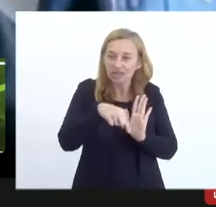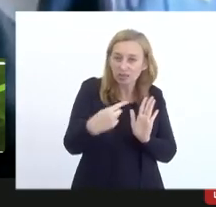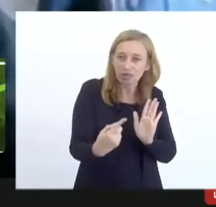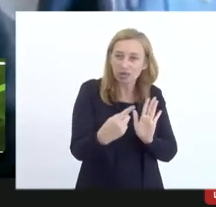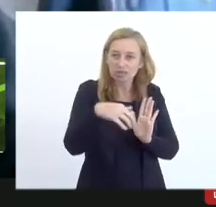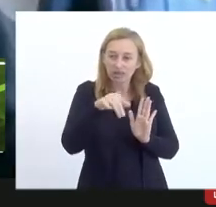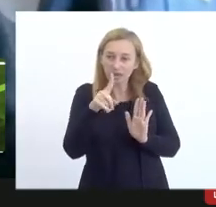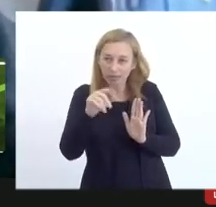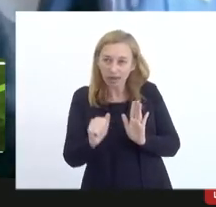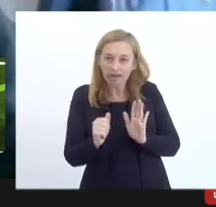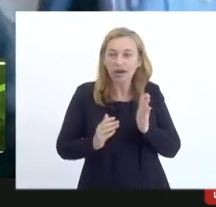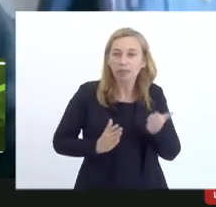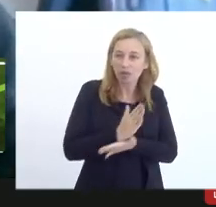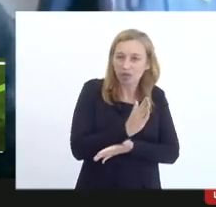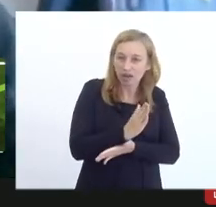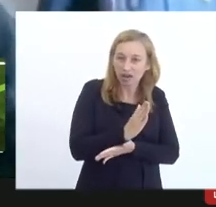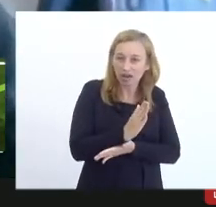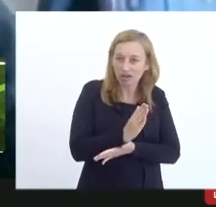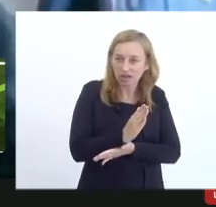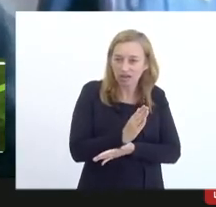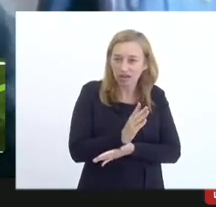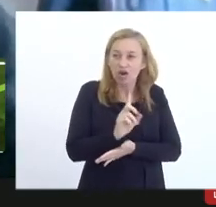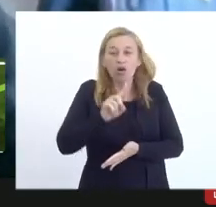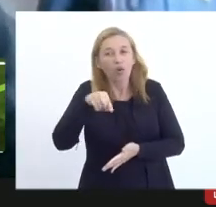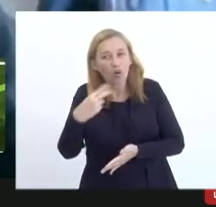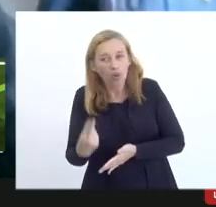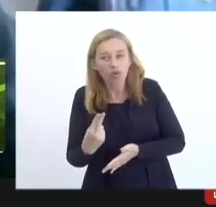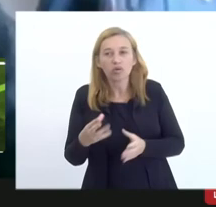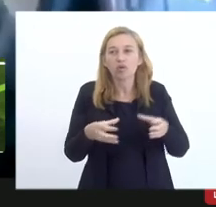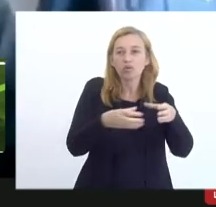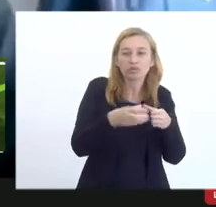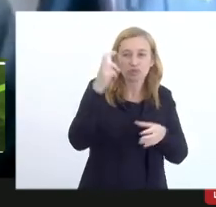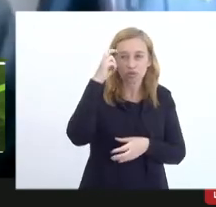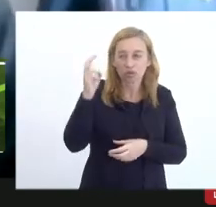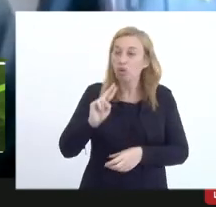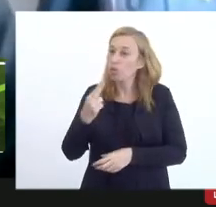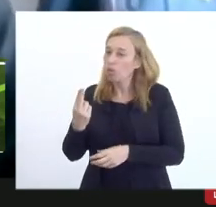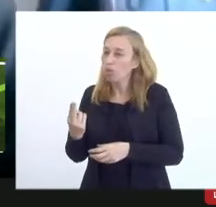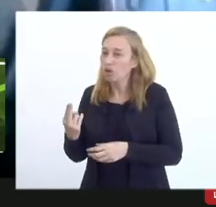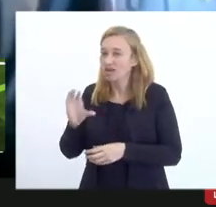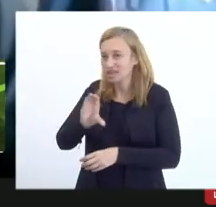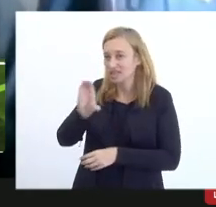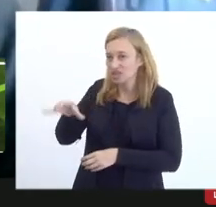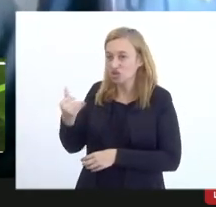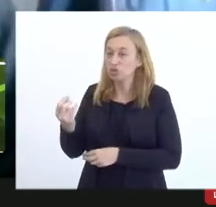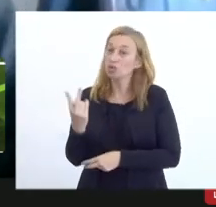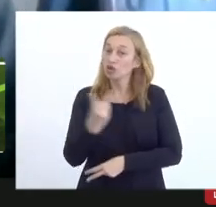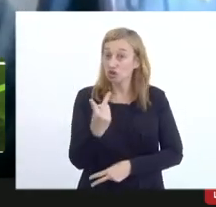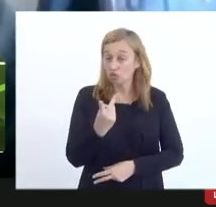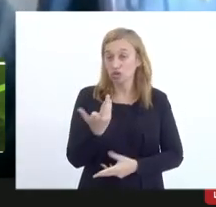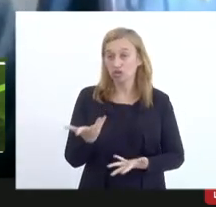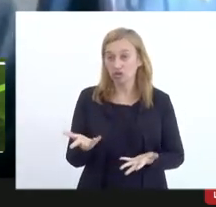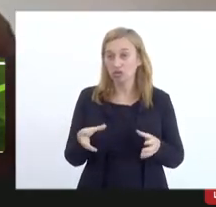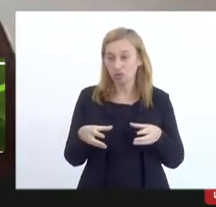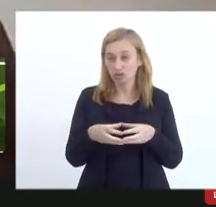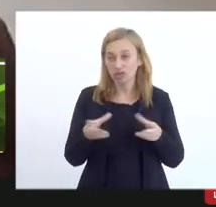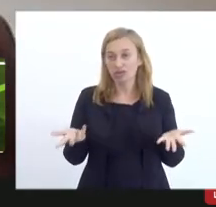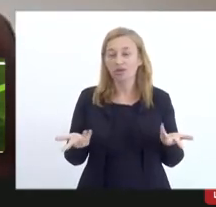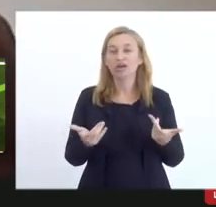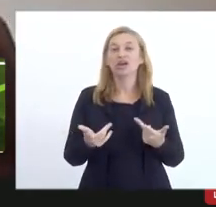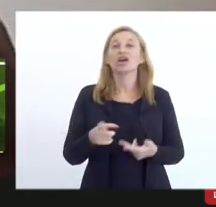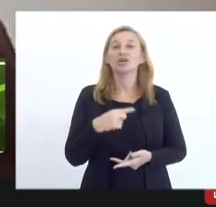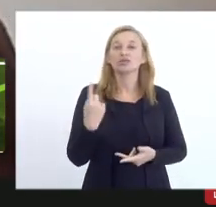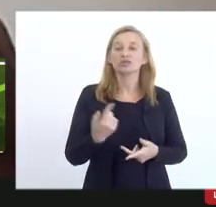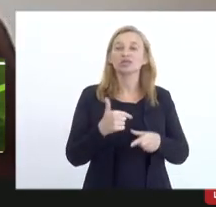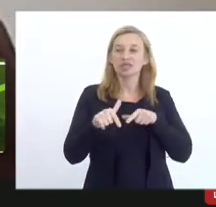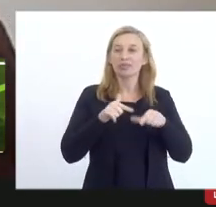vamos aprovar isso, ou pela Comissão de Cultura, ou pela CCJ, ou pelas duas. Pelas duas. então, esse é o nosso